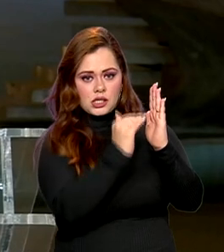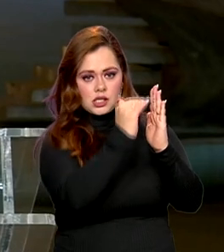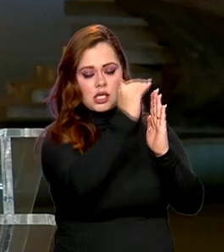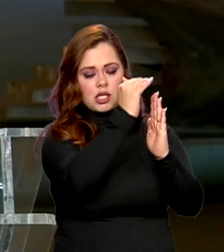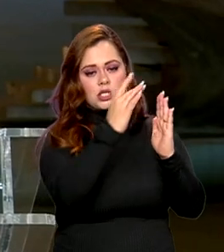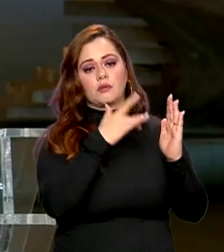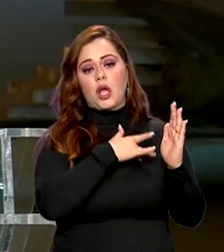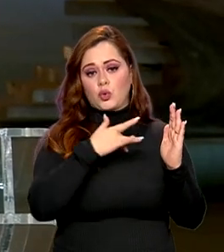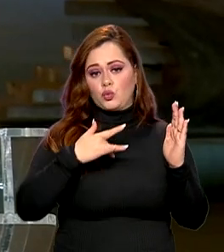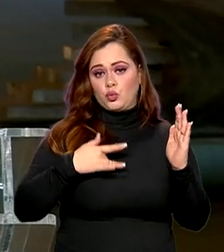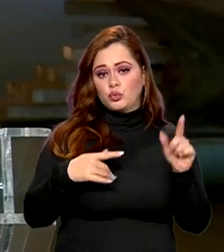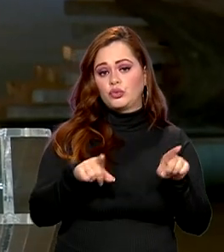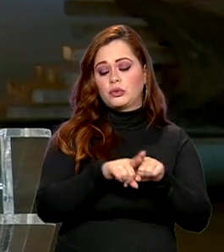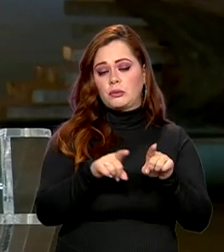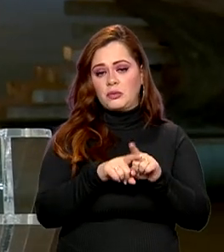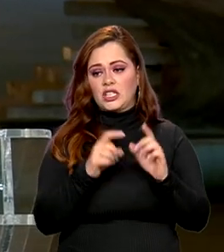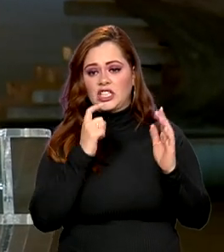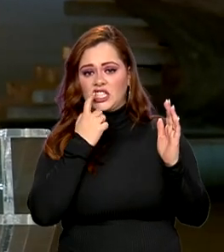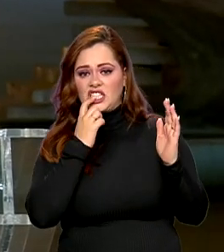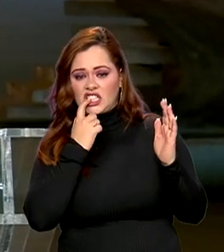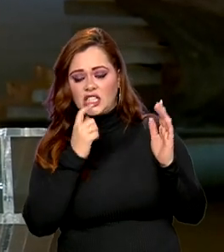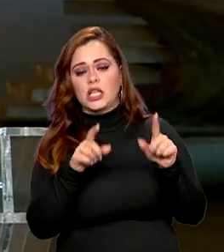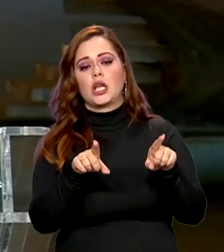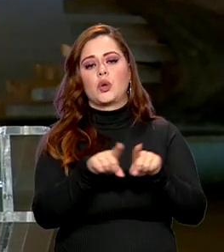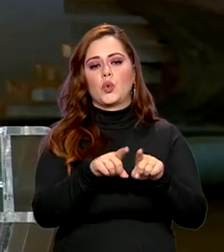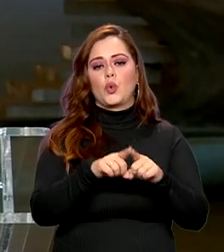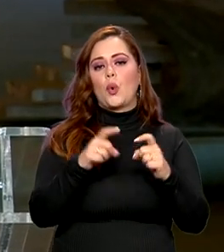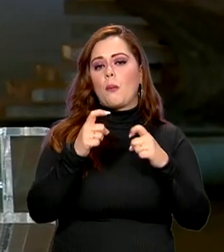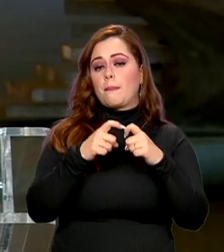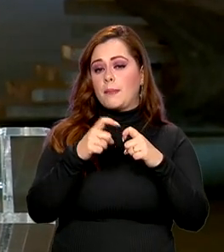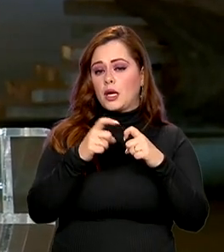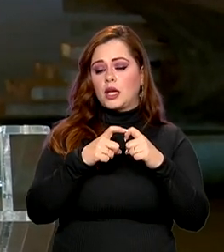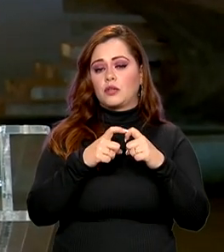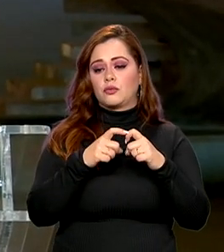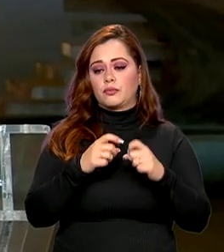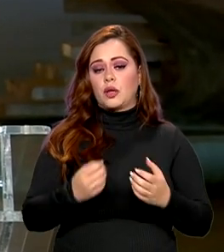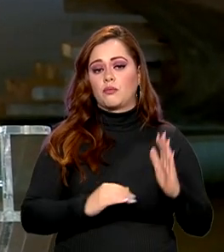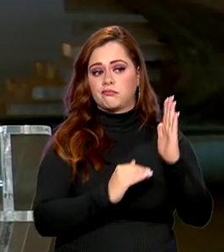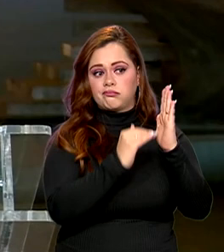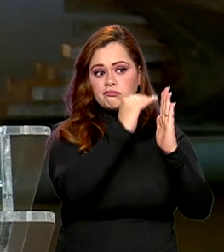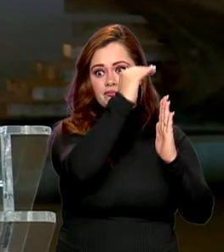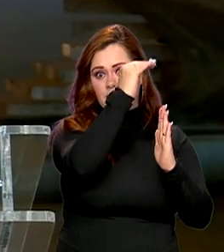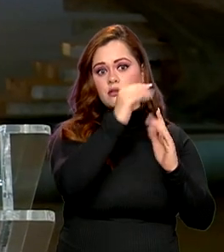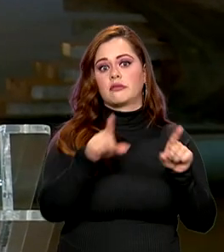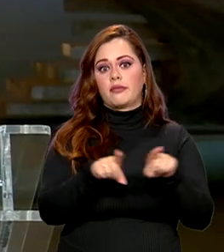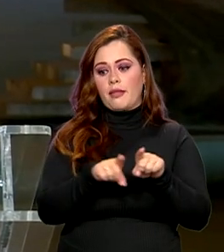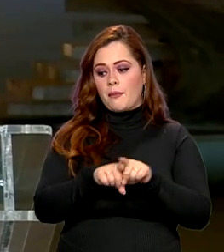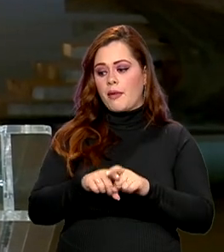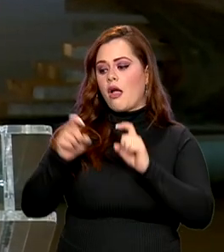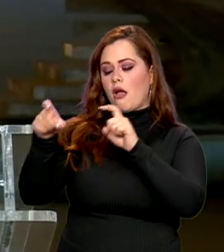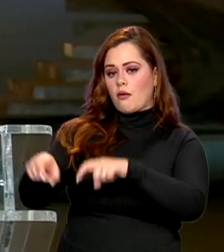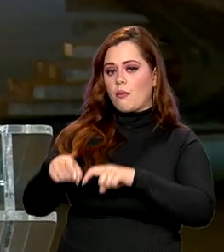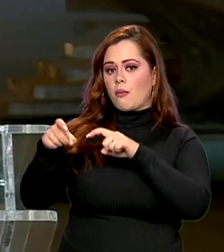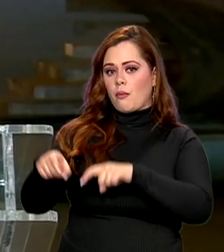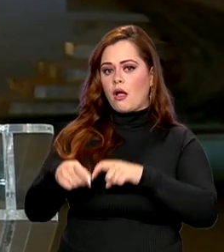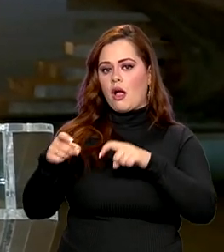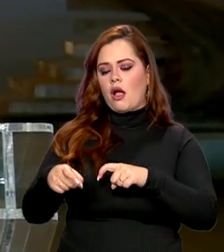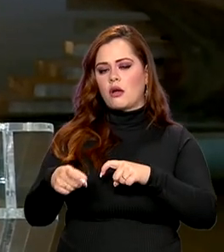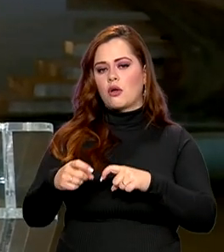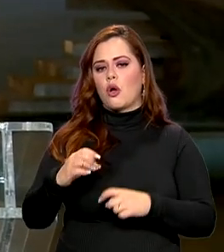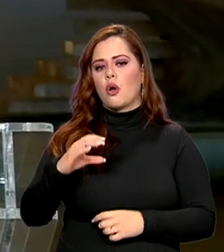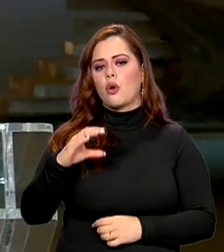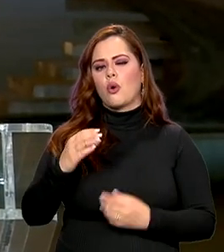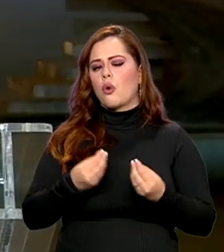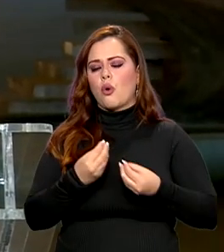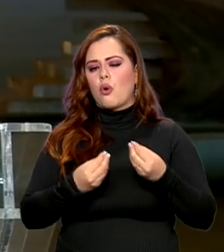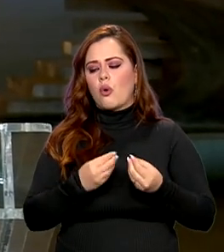de saúde, odonto, medicina. Cresce o agro, as maiores cooperativas do mundo, como a Cochupé